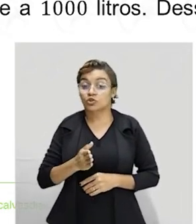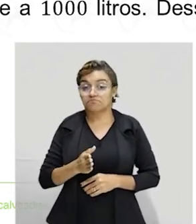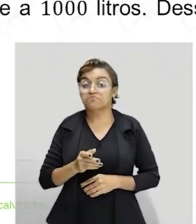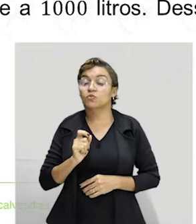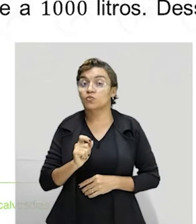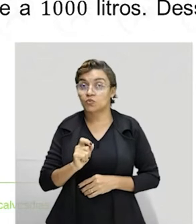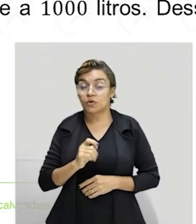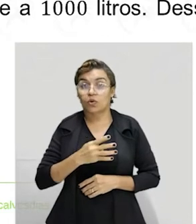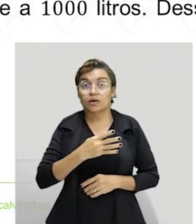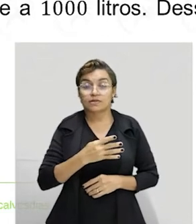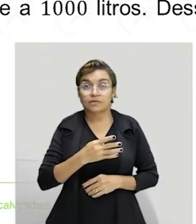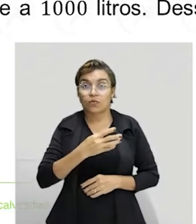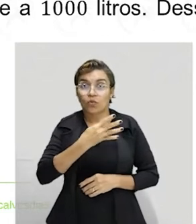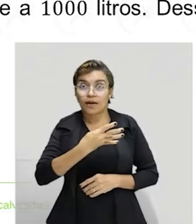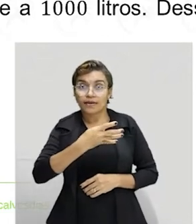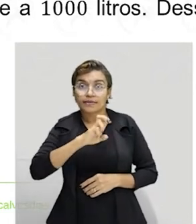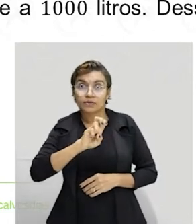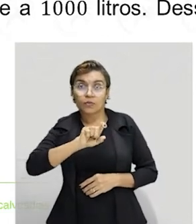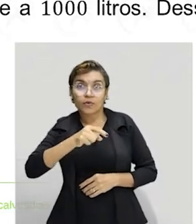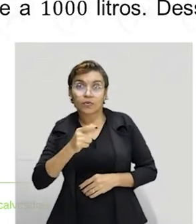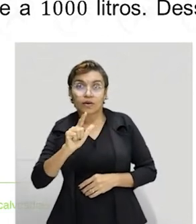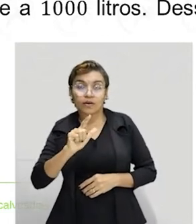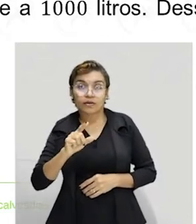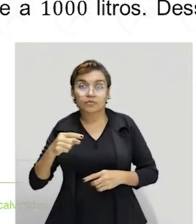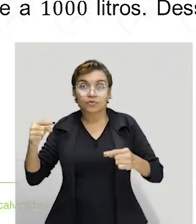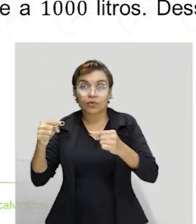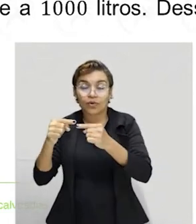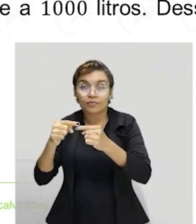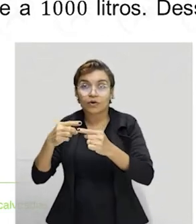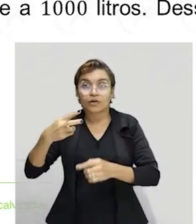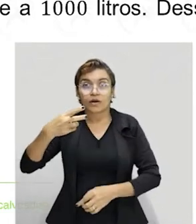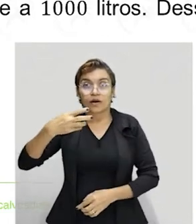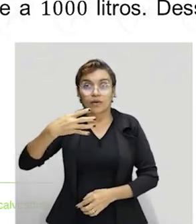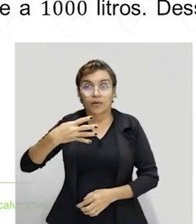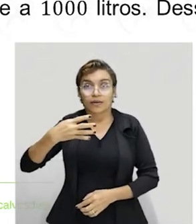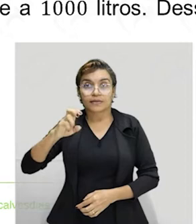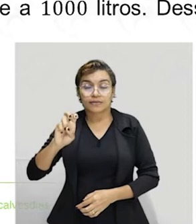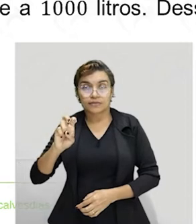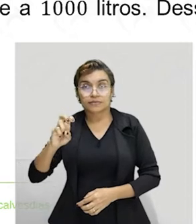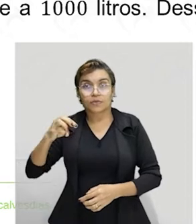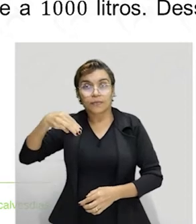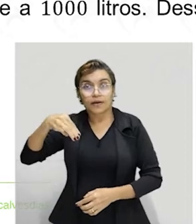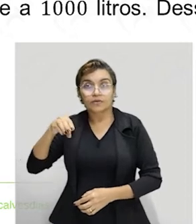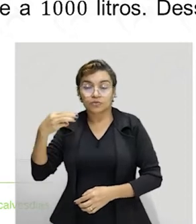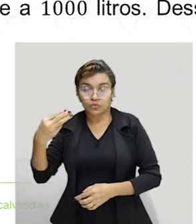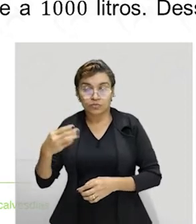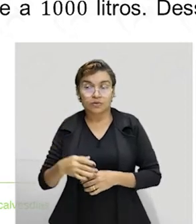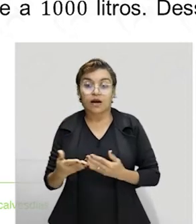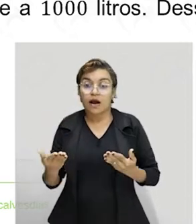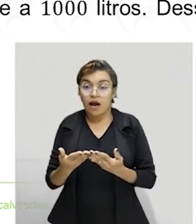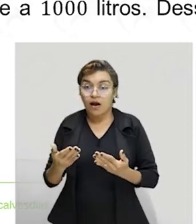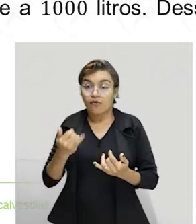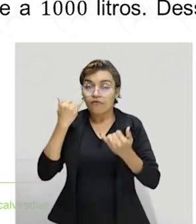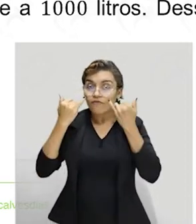litros correspondem a quarenta e cinco metros cúbicos e agora? Agora eu vou montar a proporção levando em conta, tá, as